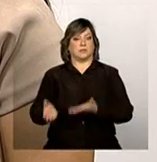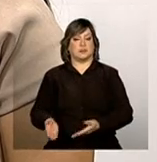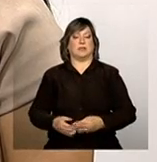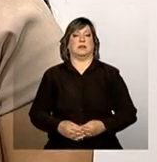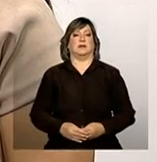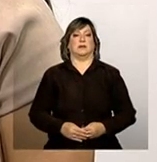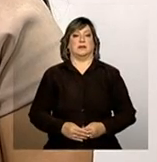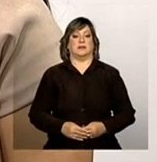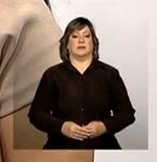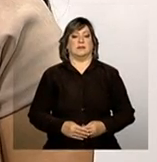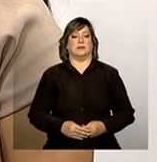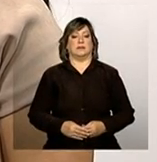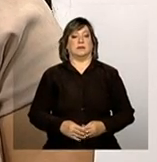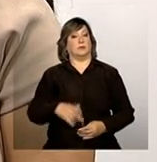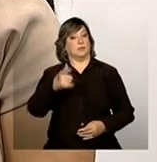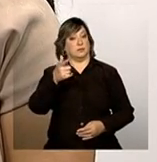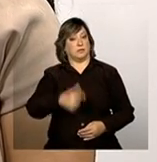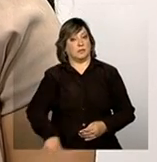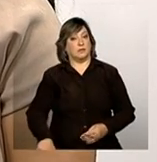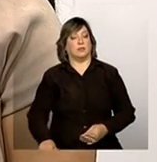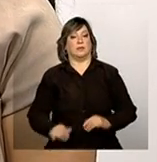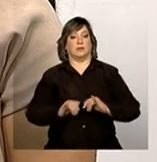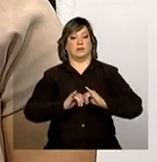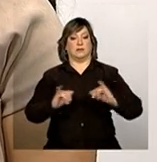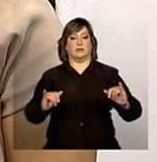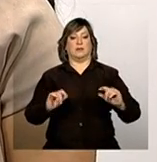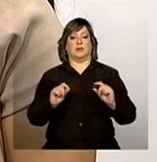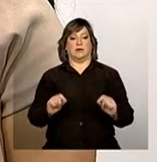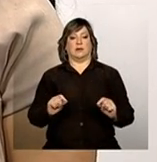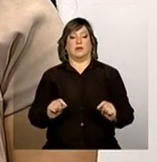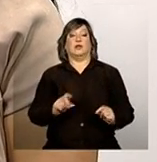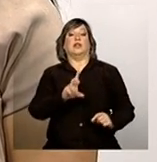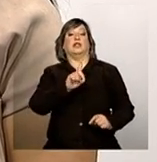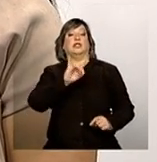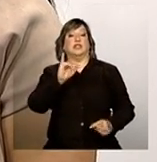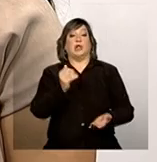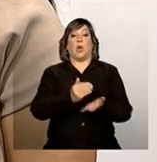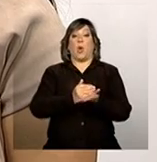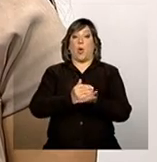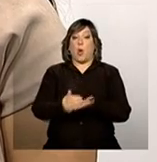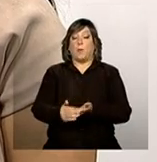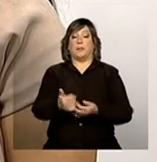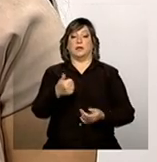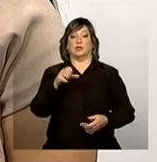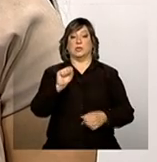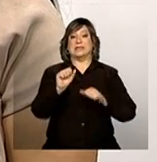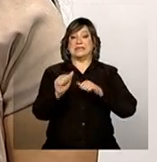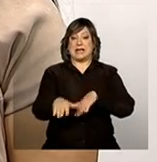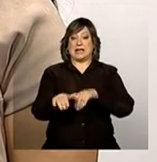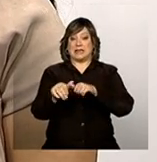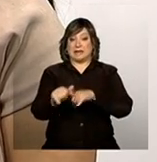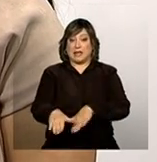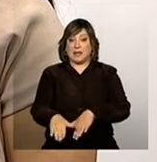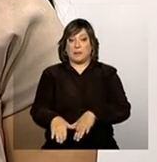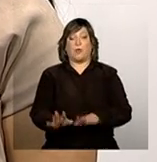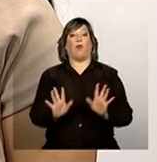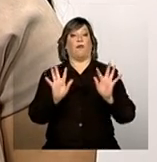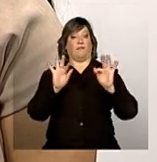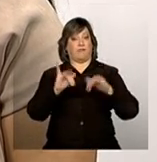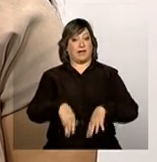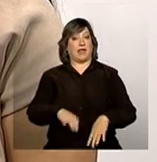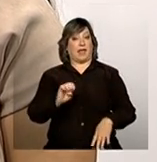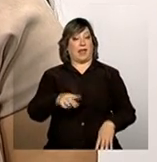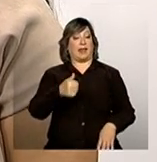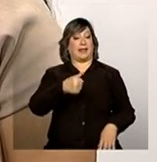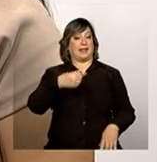repetindo de novo, a data inicial para o censo é 18 de setembro e a data final